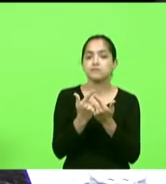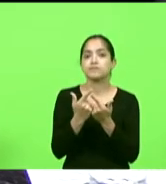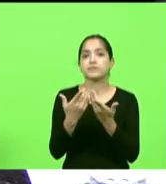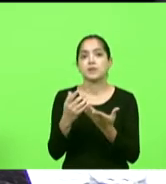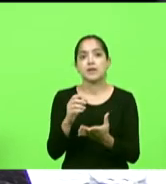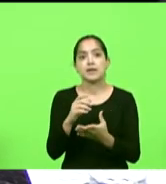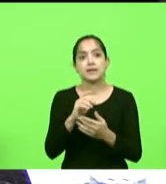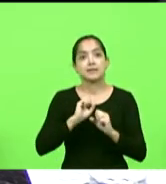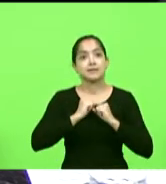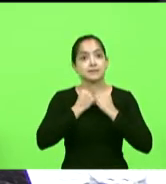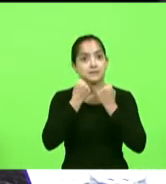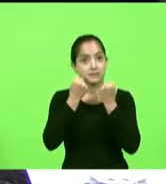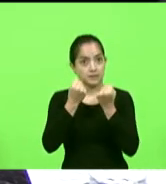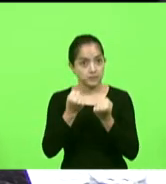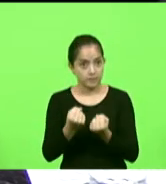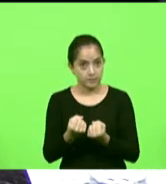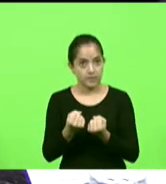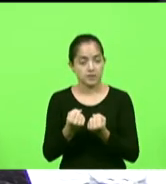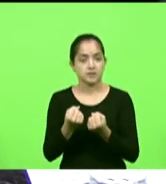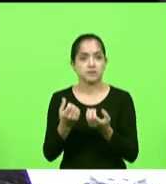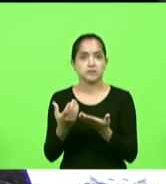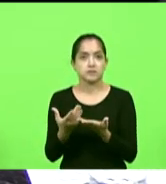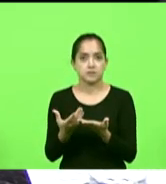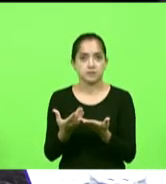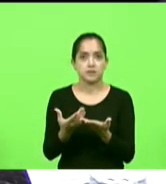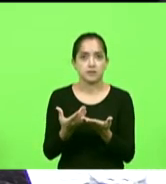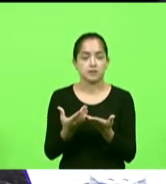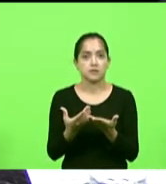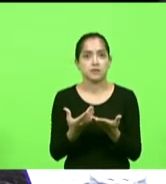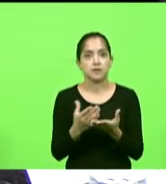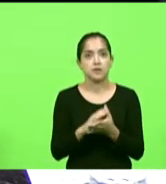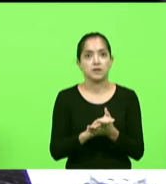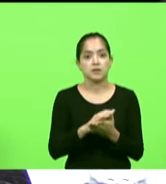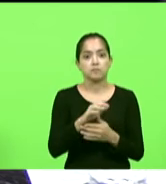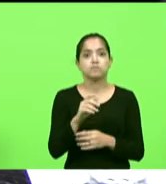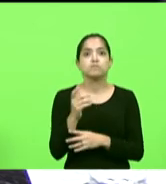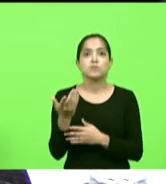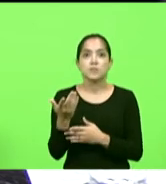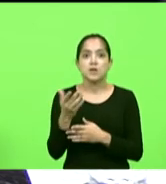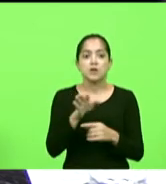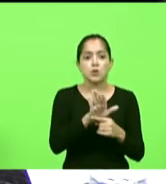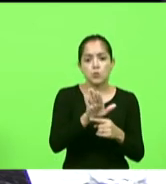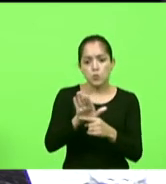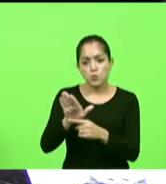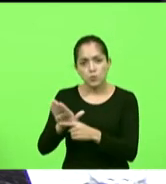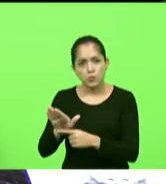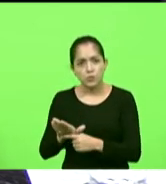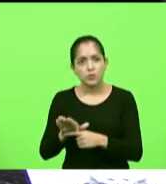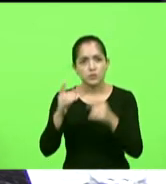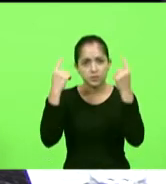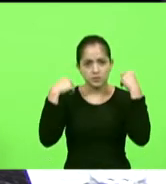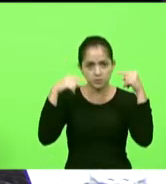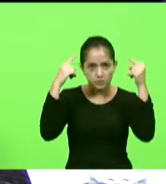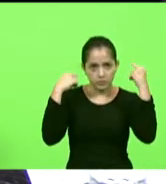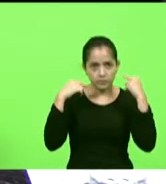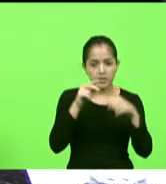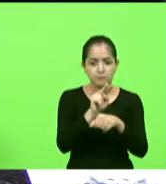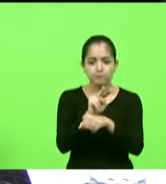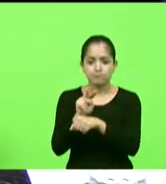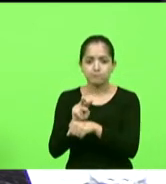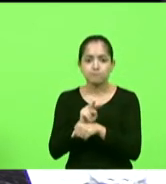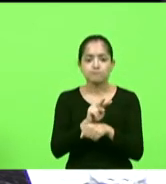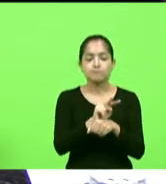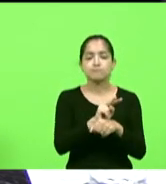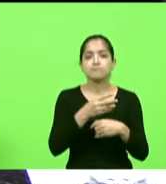defesa dos seus né o bom pastor ele zela pelas suas ovelhas isso é muito importante mesmo e nós sentimos na